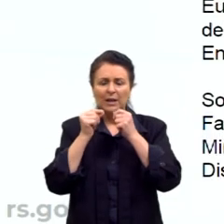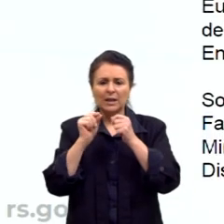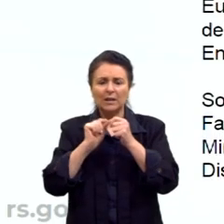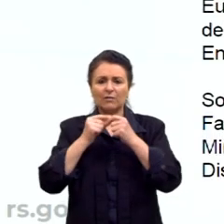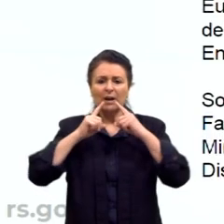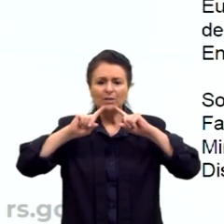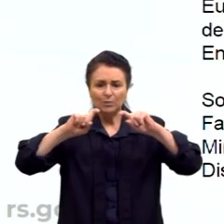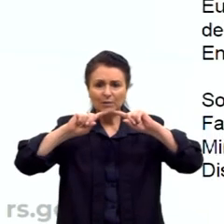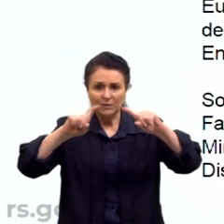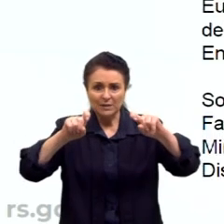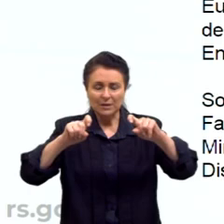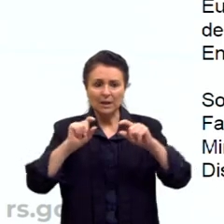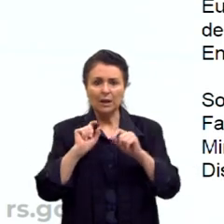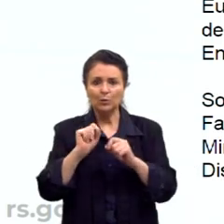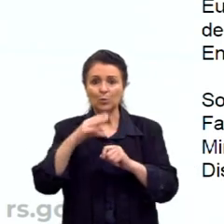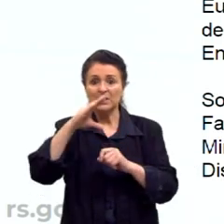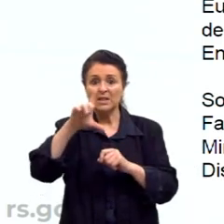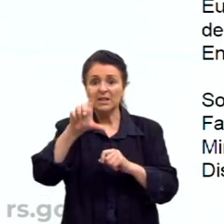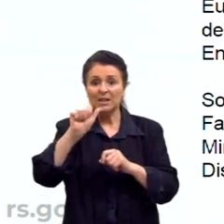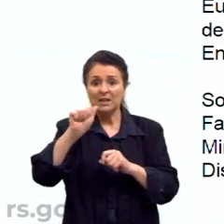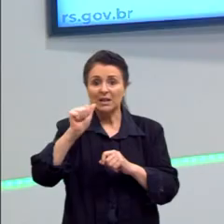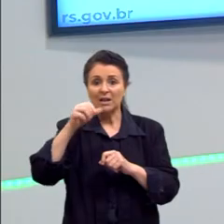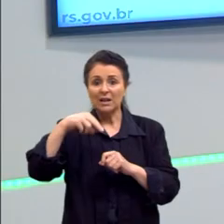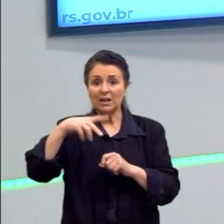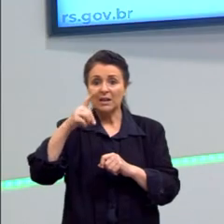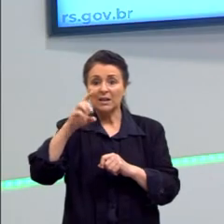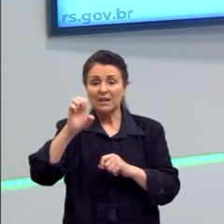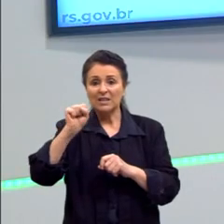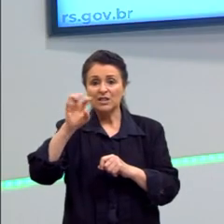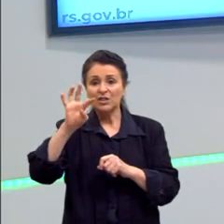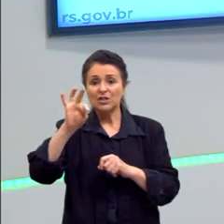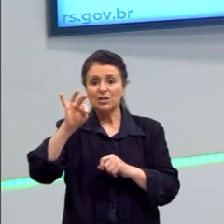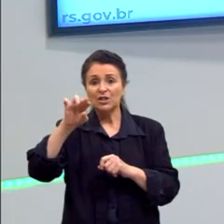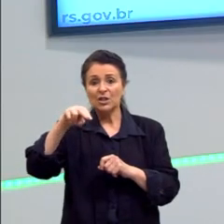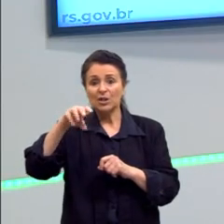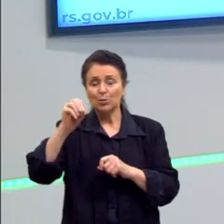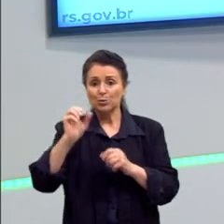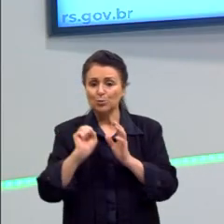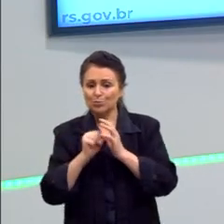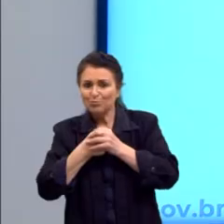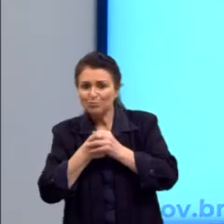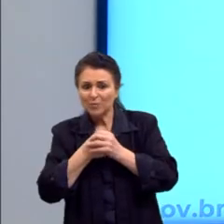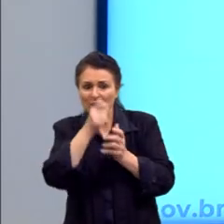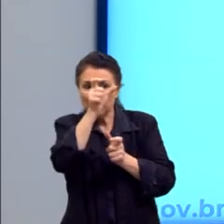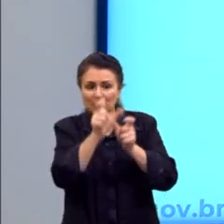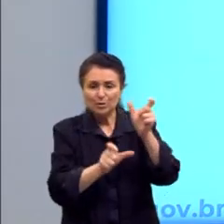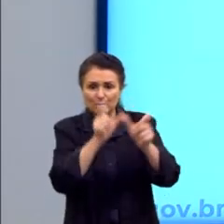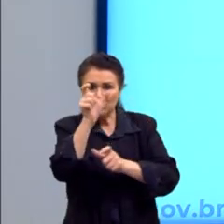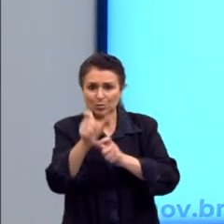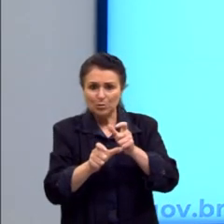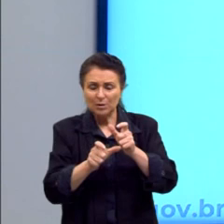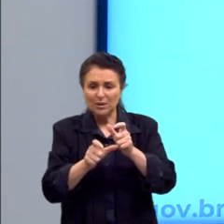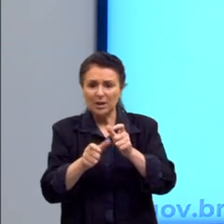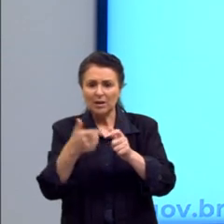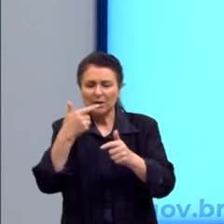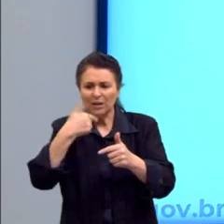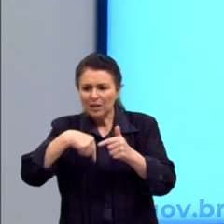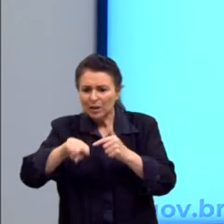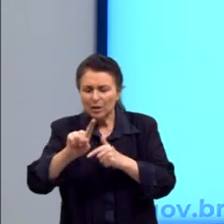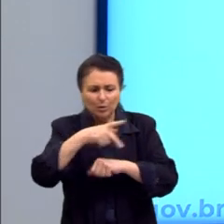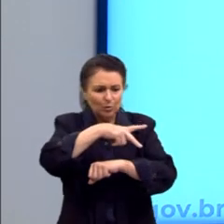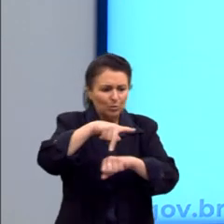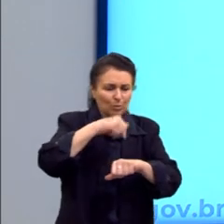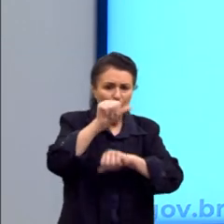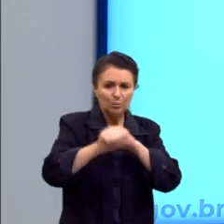à questão dos clandestinos, a questão desse mundo globalizado, as pessoas percorrendo esses países. Então, ele fala, né, olha,